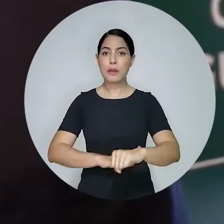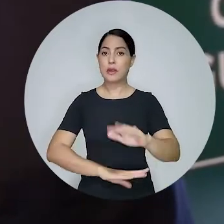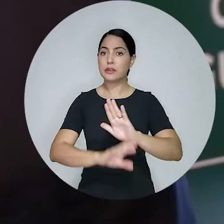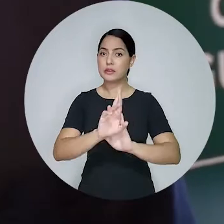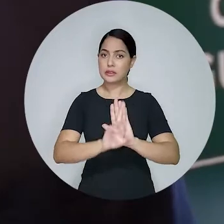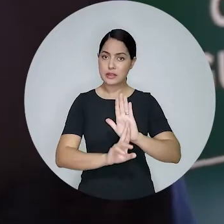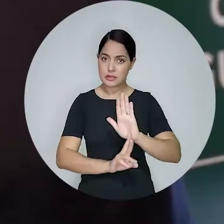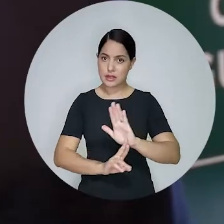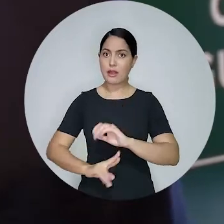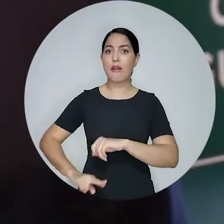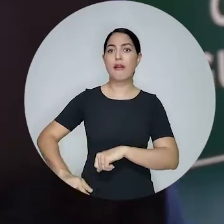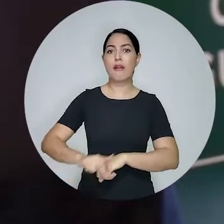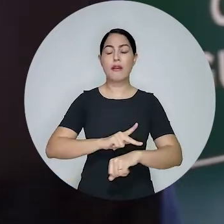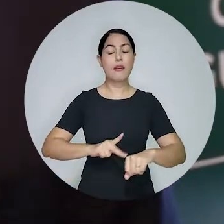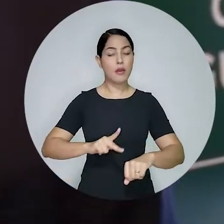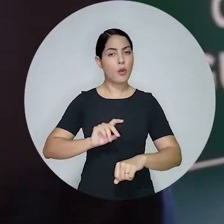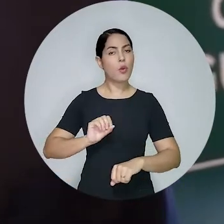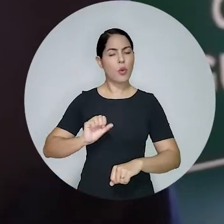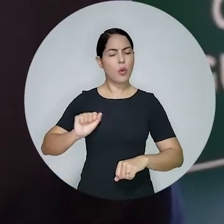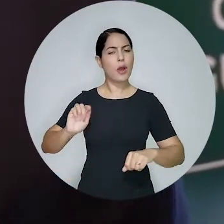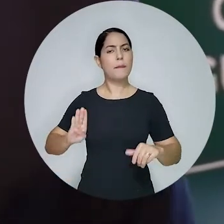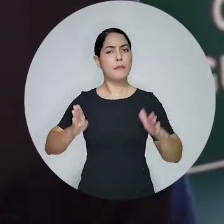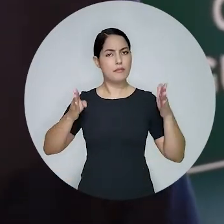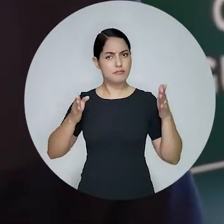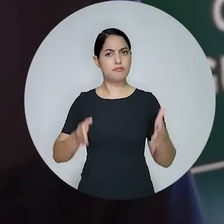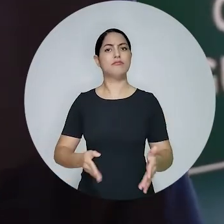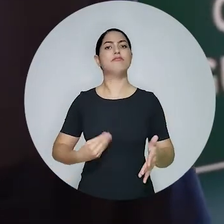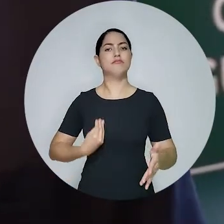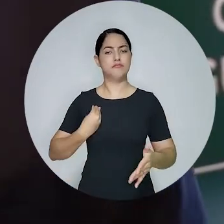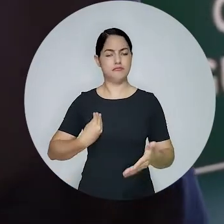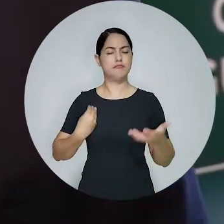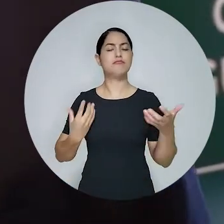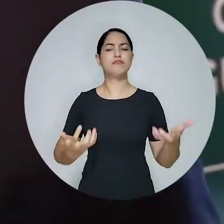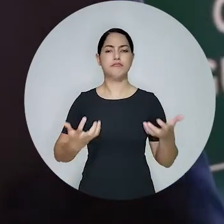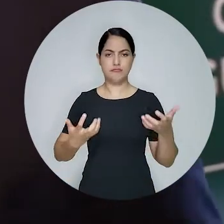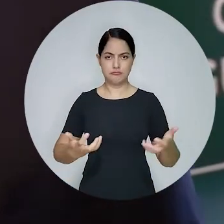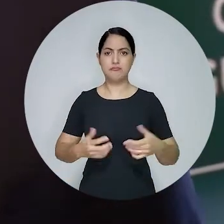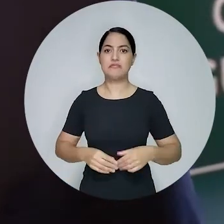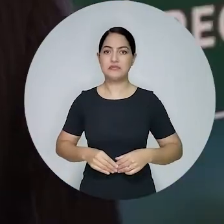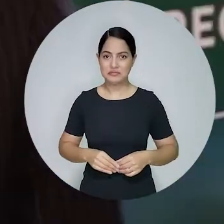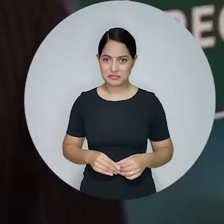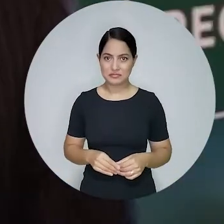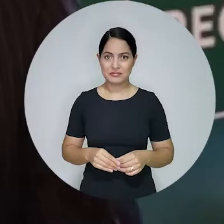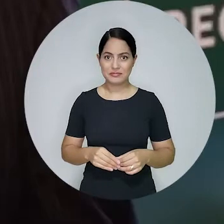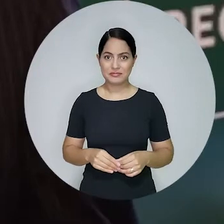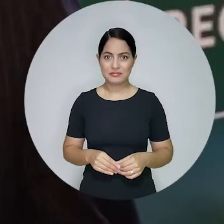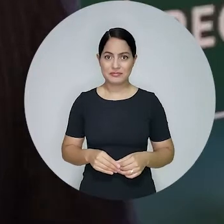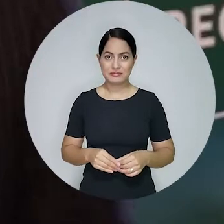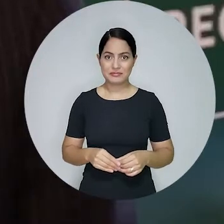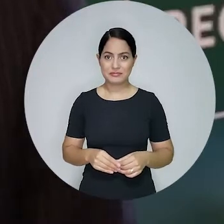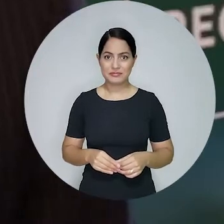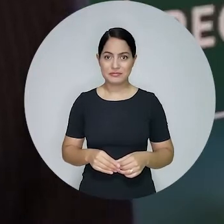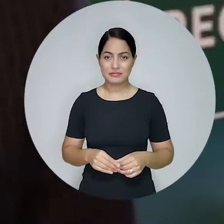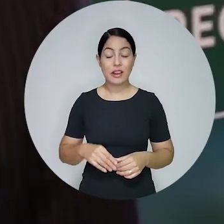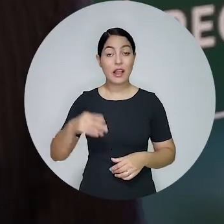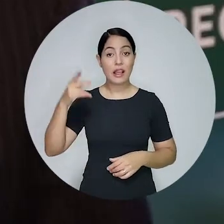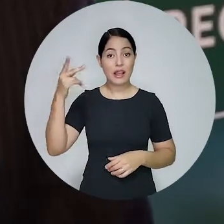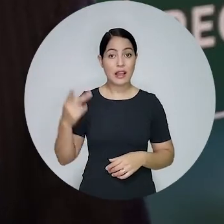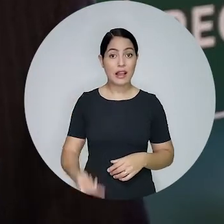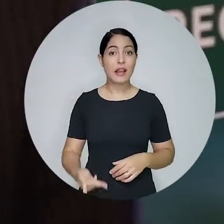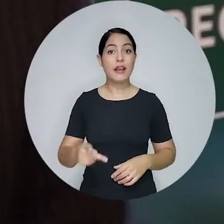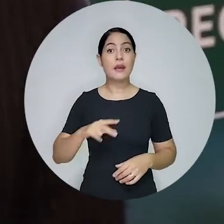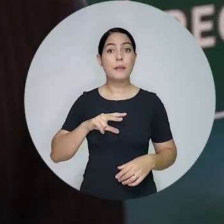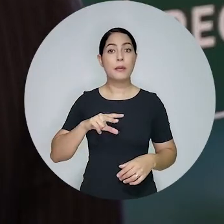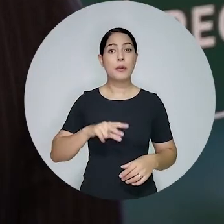momento da regulação estatal. Portanto, a ordem está inserida e a ordem quer estar inserida neste momento. A regulação em Portugal está muito